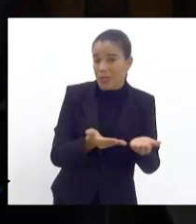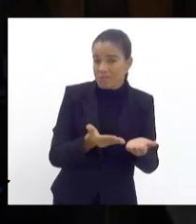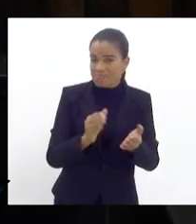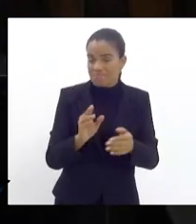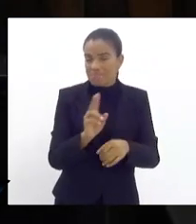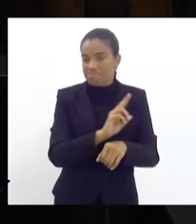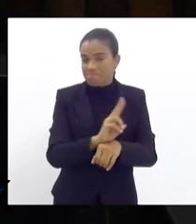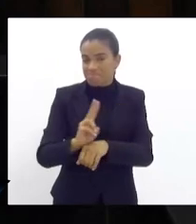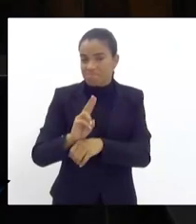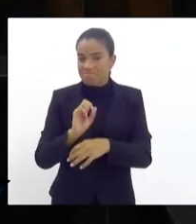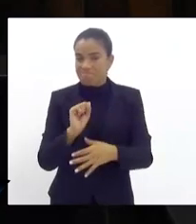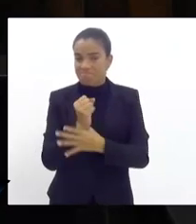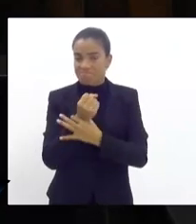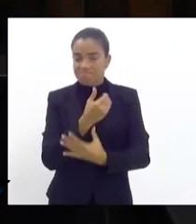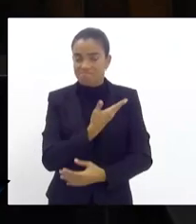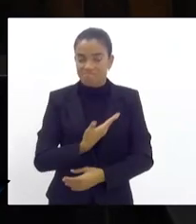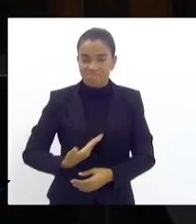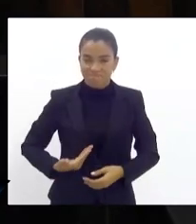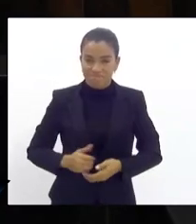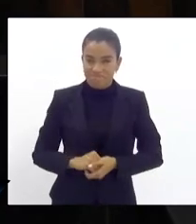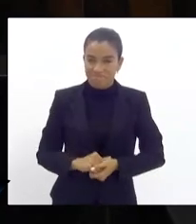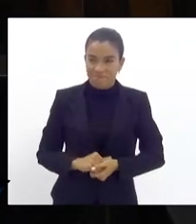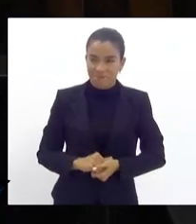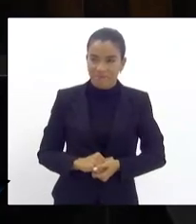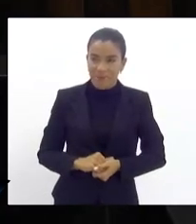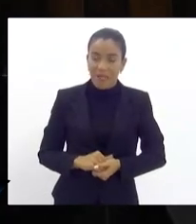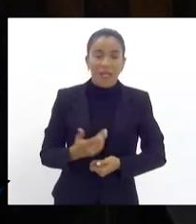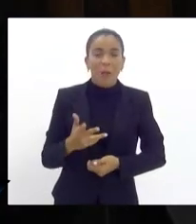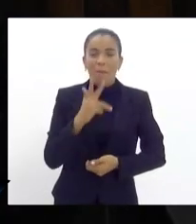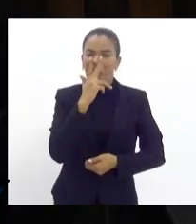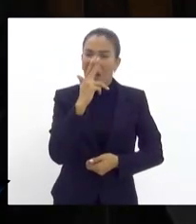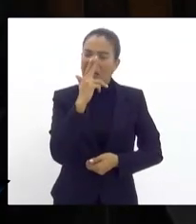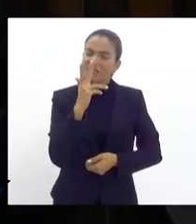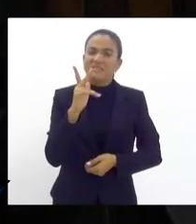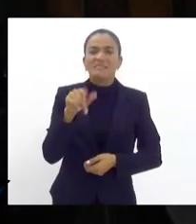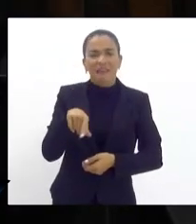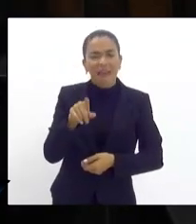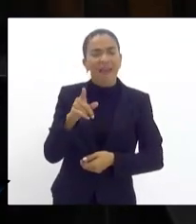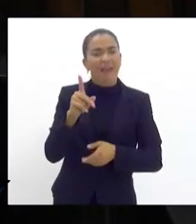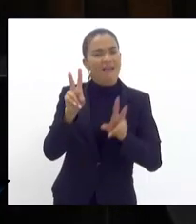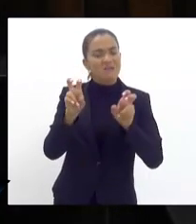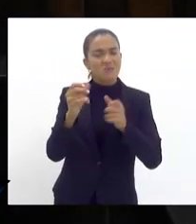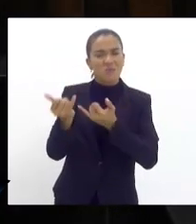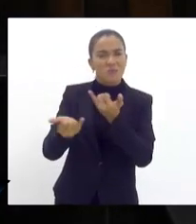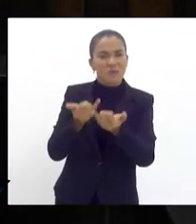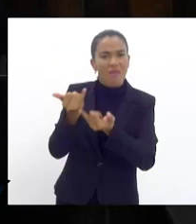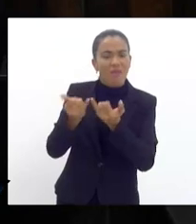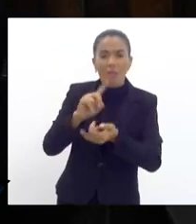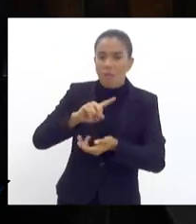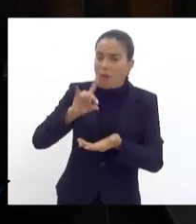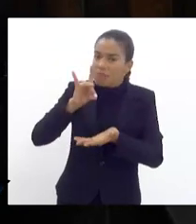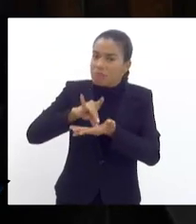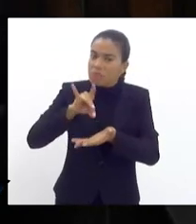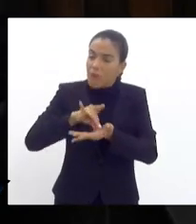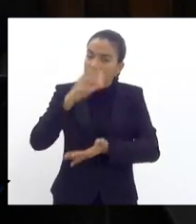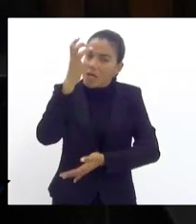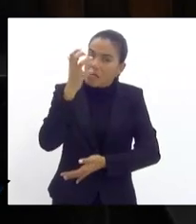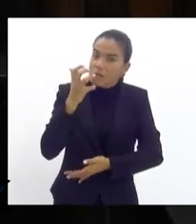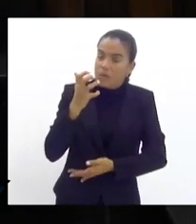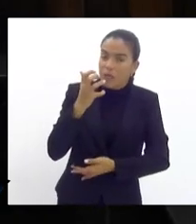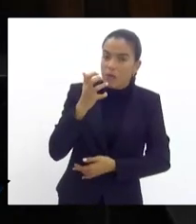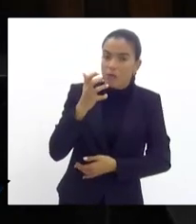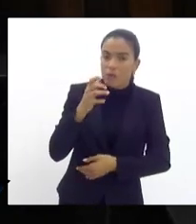então parece que está se brincando com coisas sérias. Um